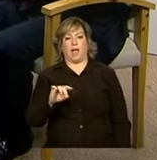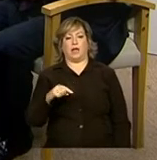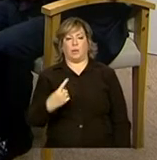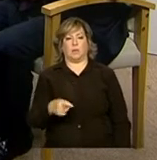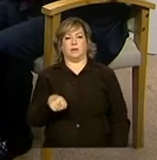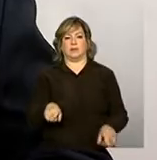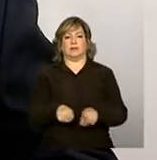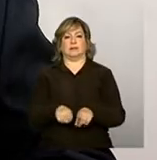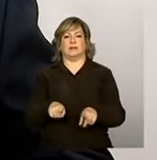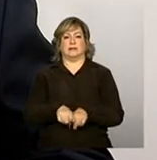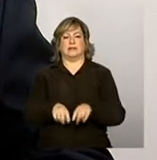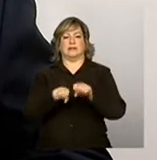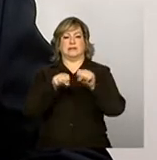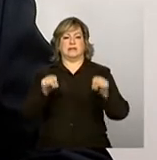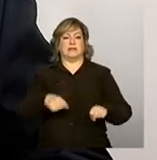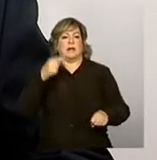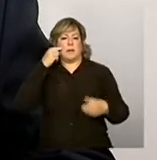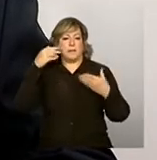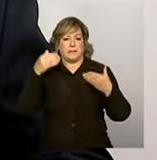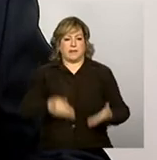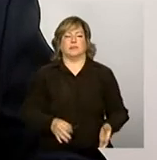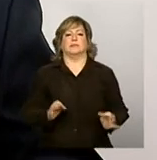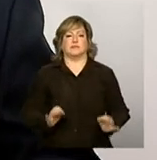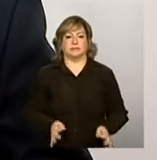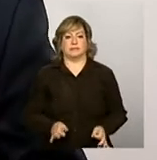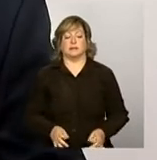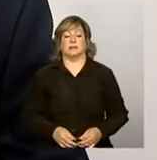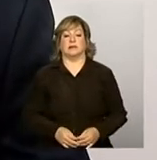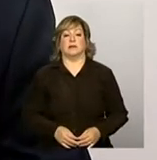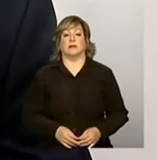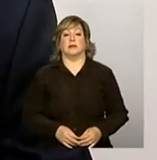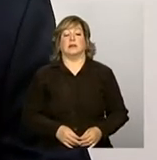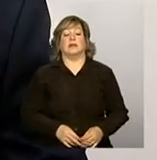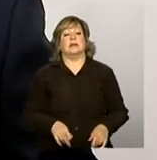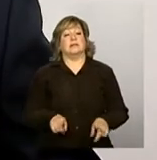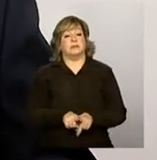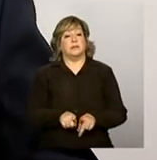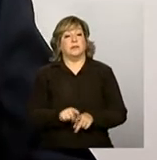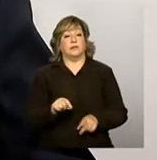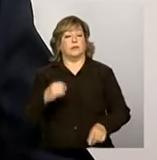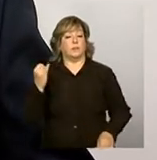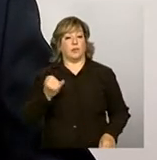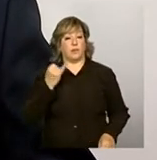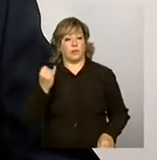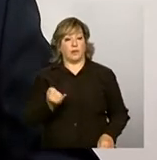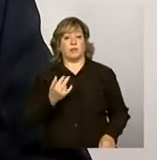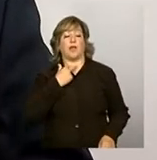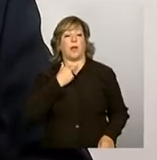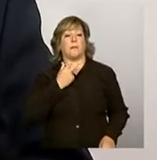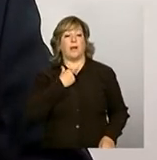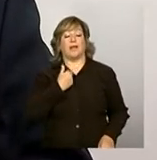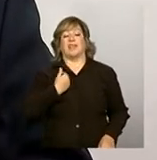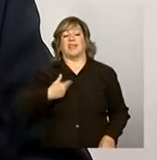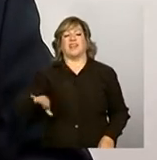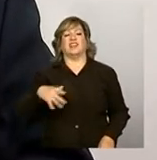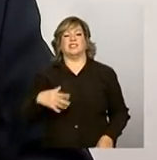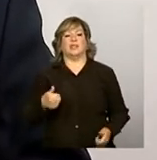presença e da saúde. Agora, é importante não deixar para a última hora.